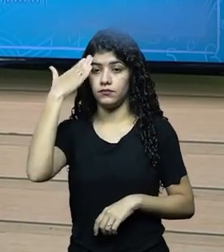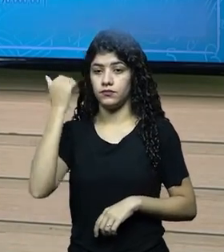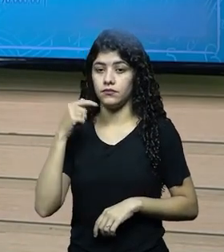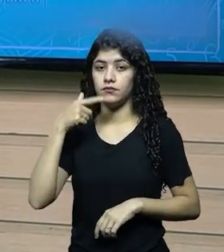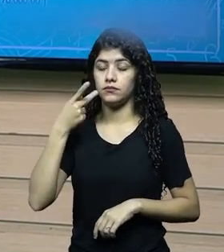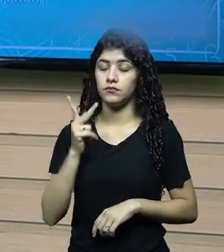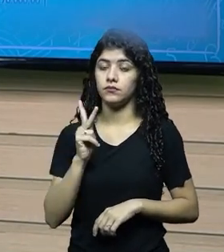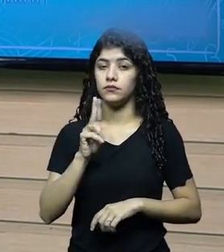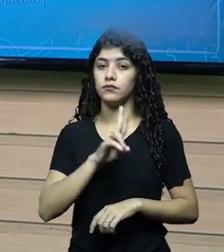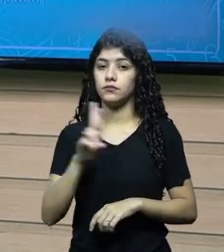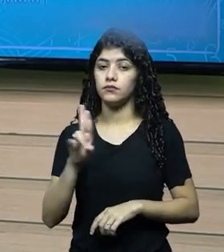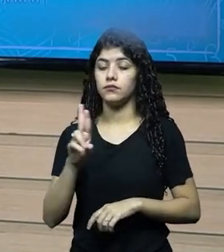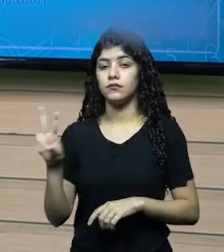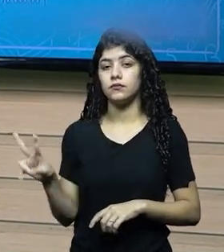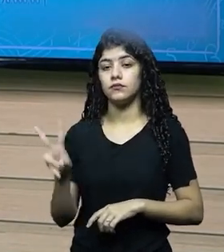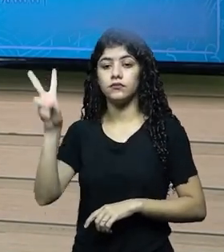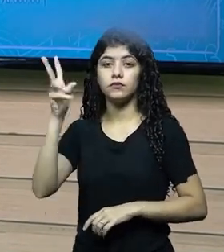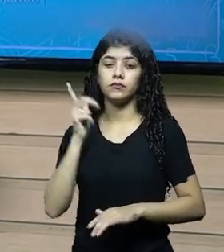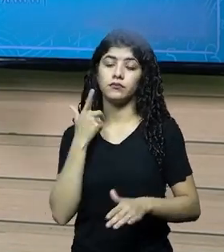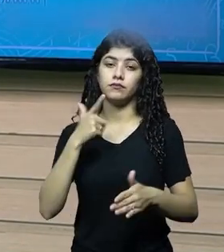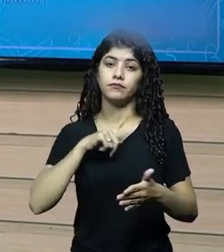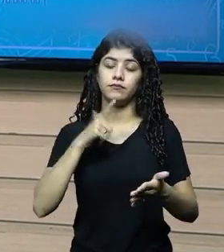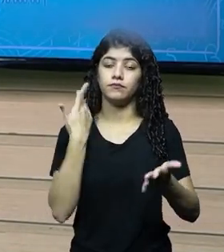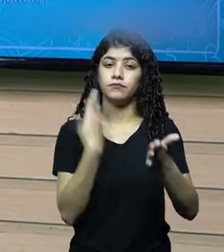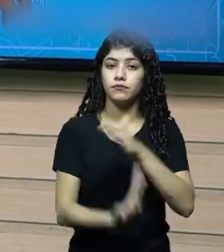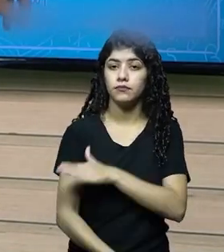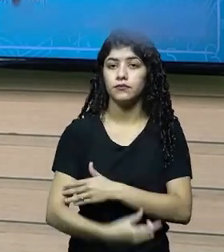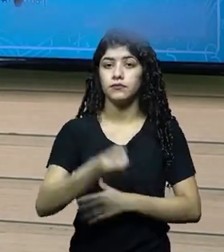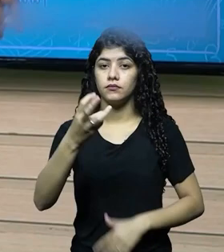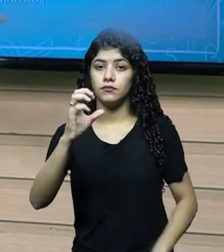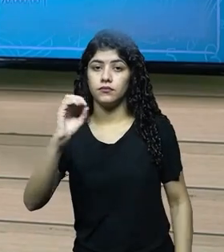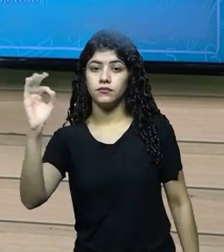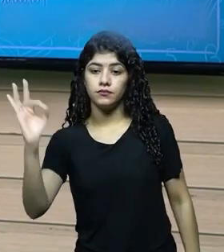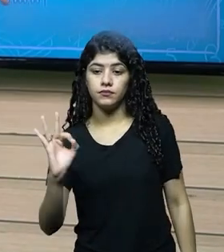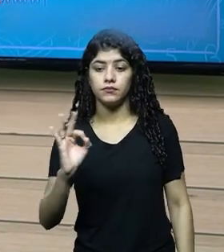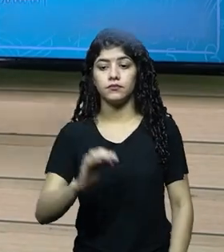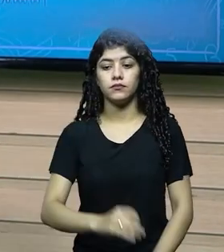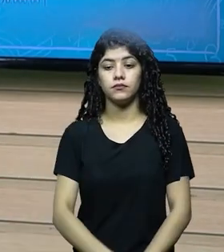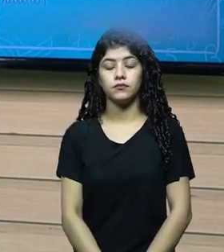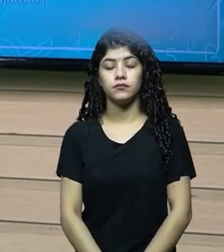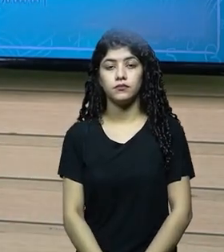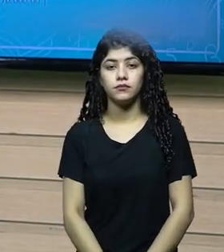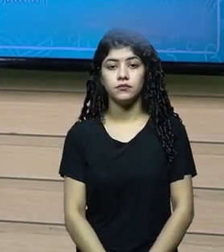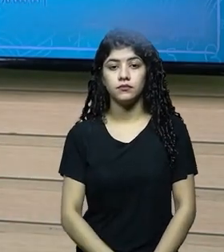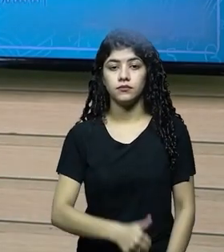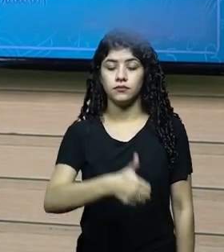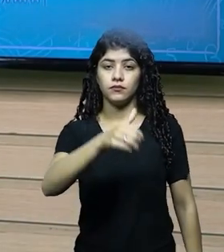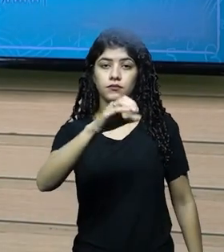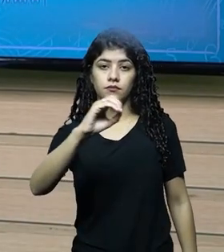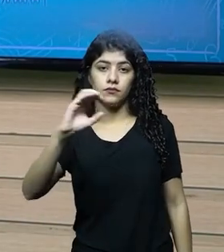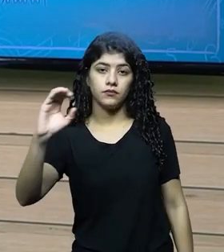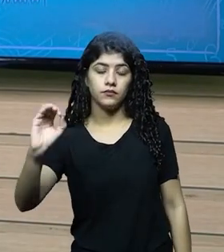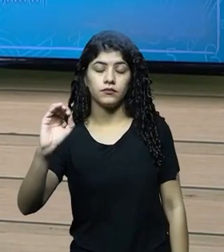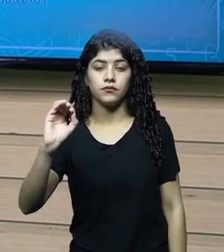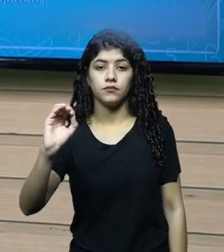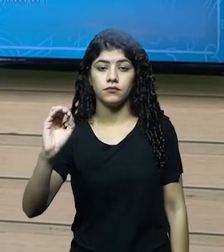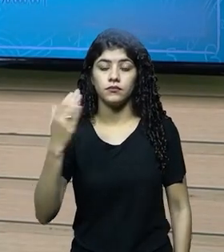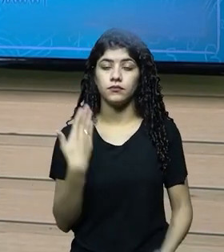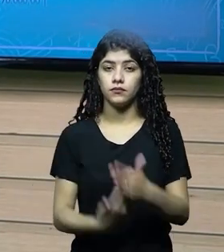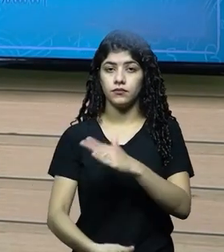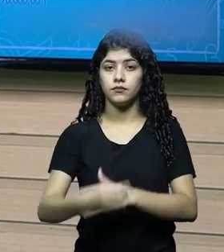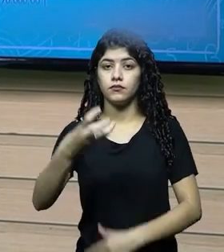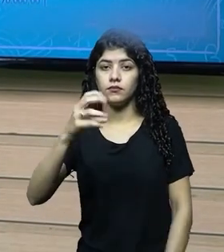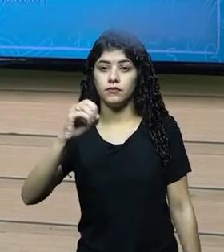ele vai saber que o seu ativo biológico ele sofreu uma perda de 30%. Que de 100 mil